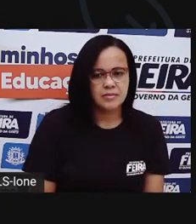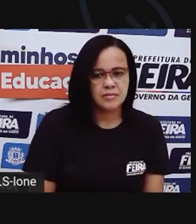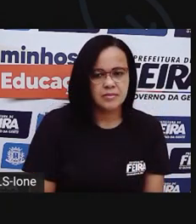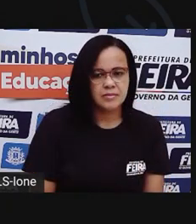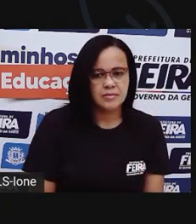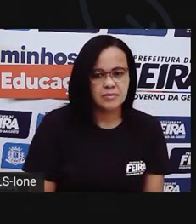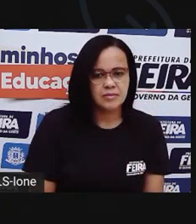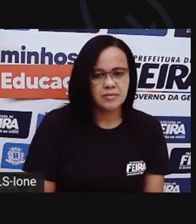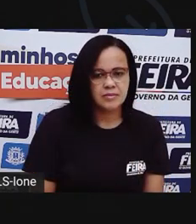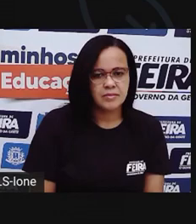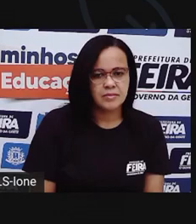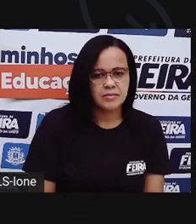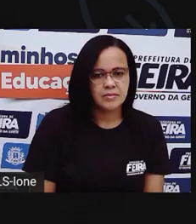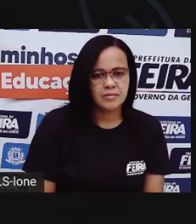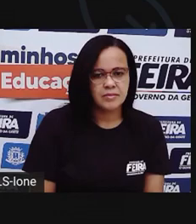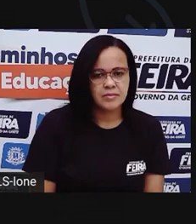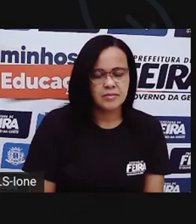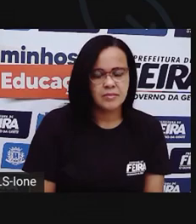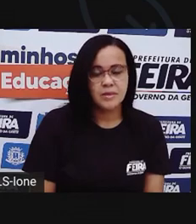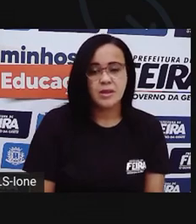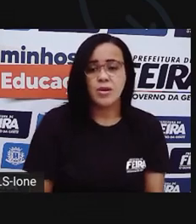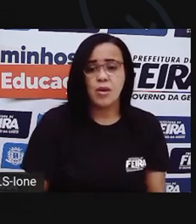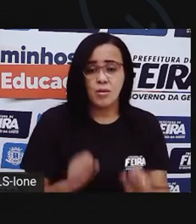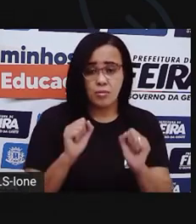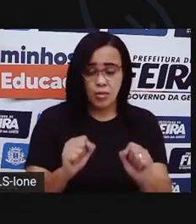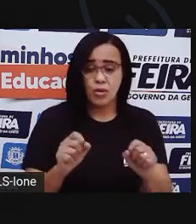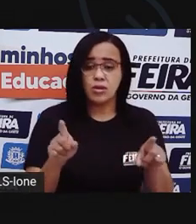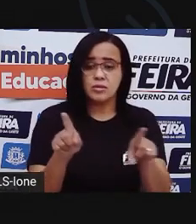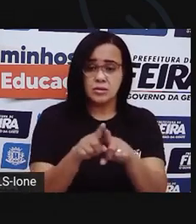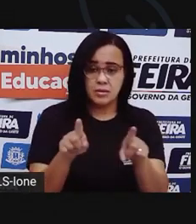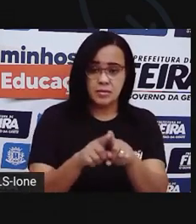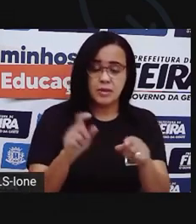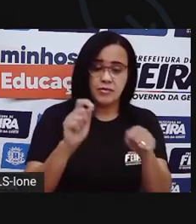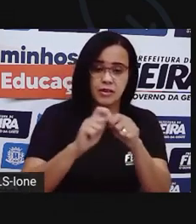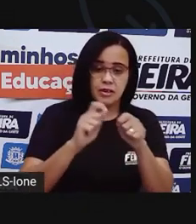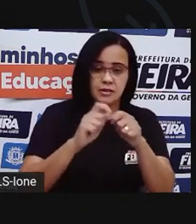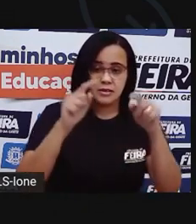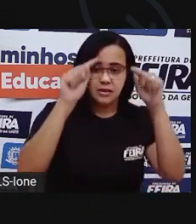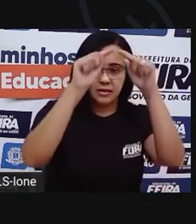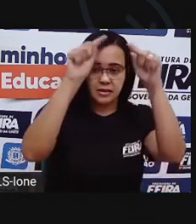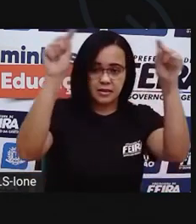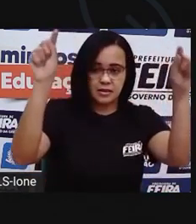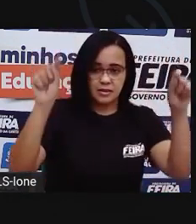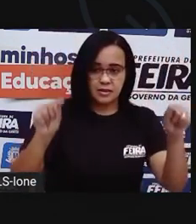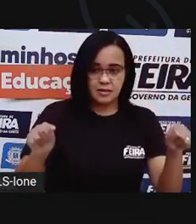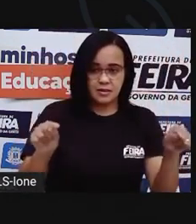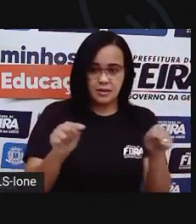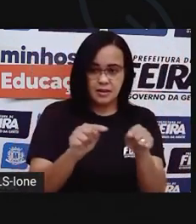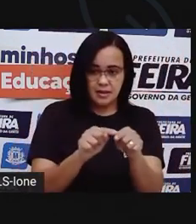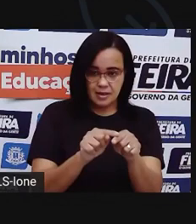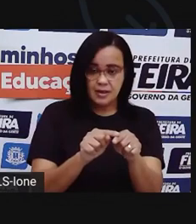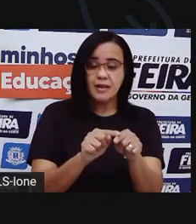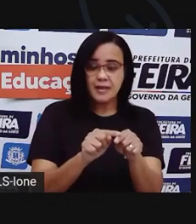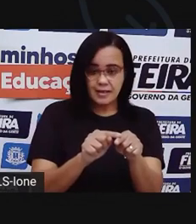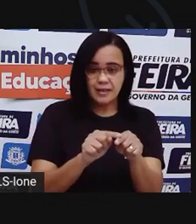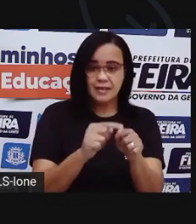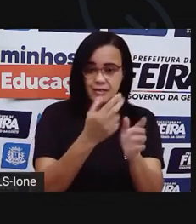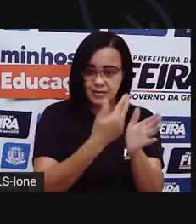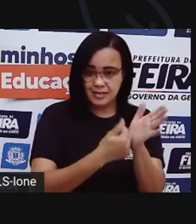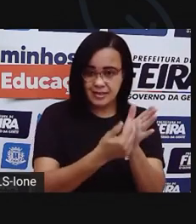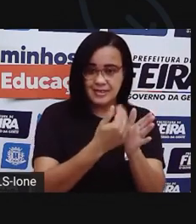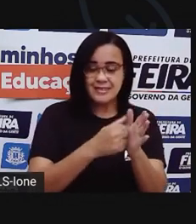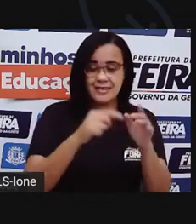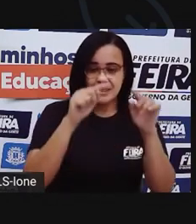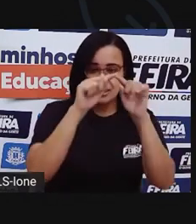Você pode fazer também a moldura, né? Aqui, ó. Você pode fazer toda essa bordinha aqui do... Da sua